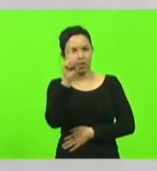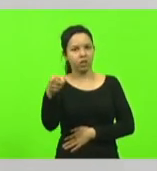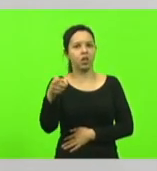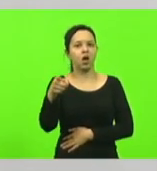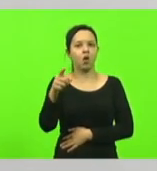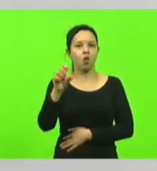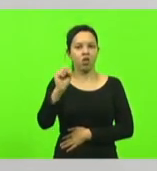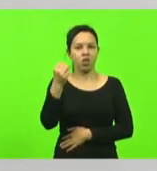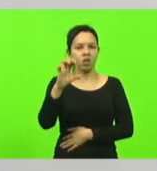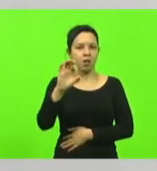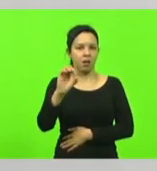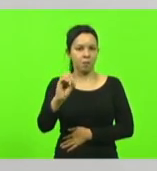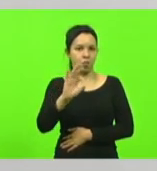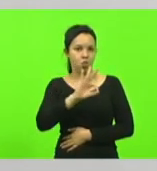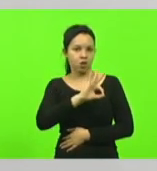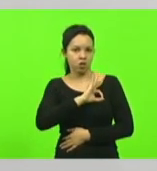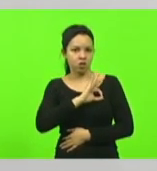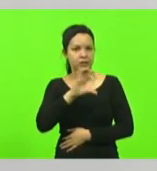79.